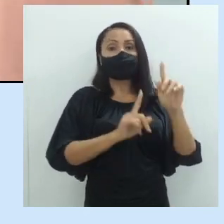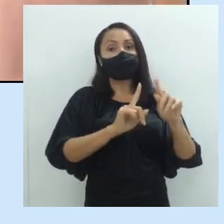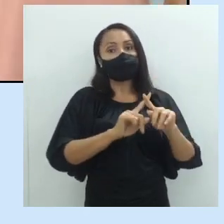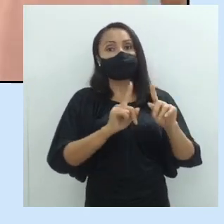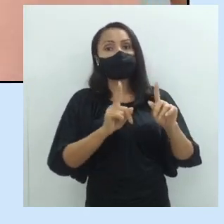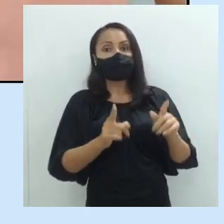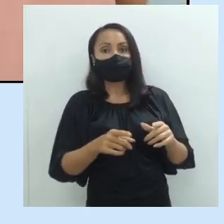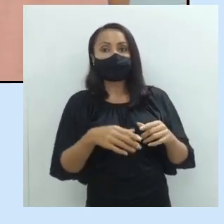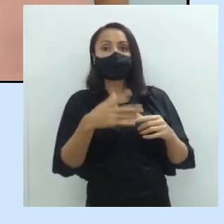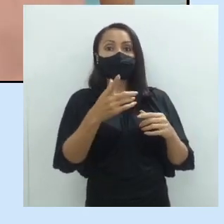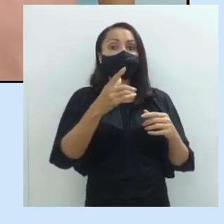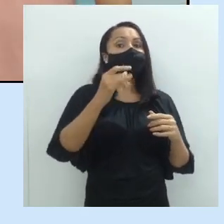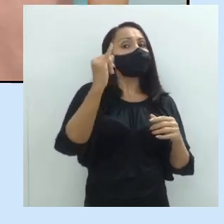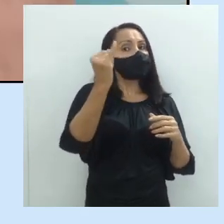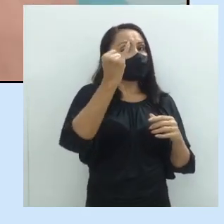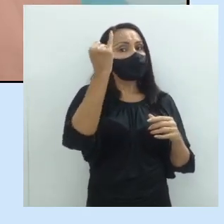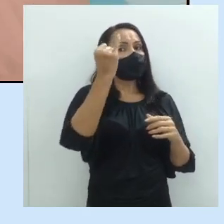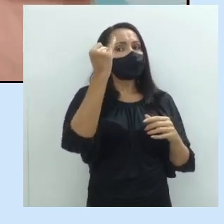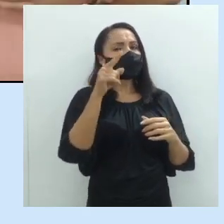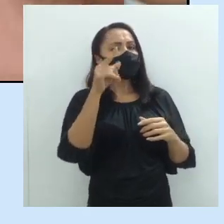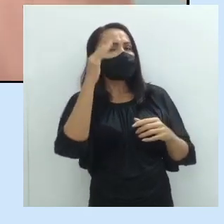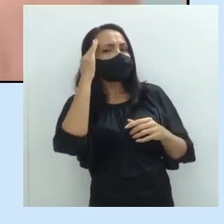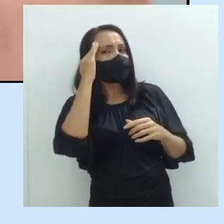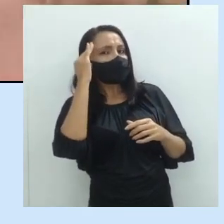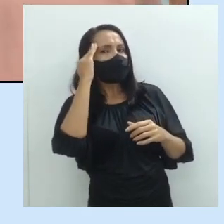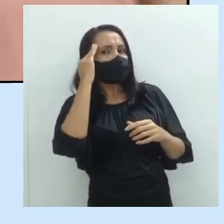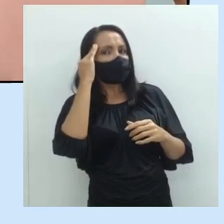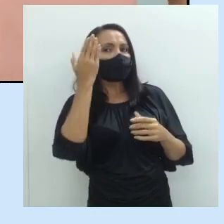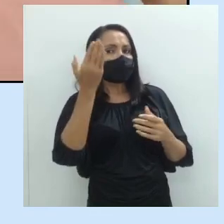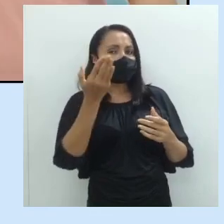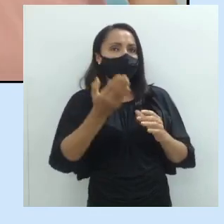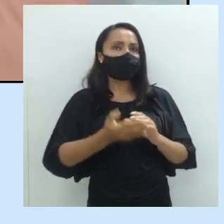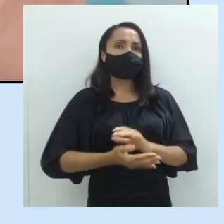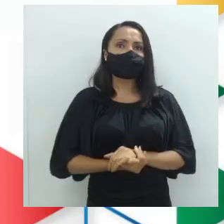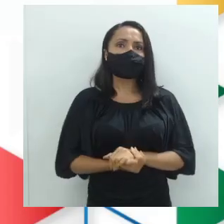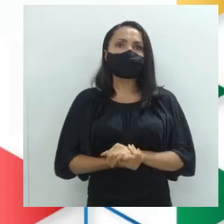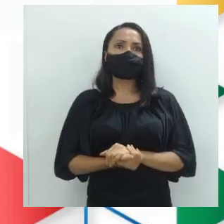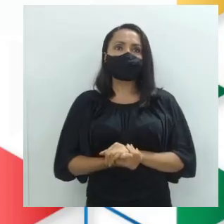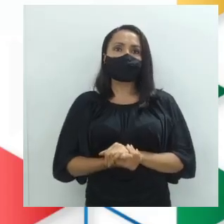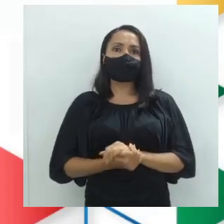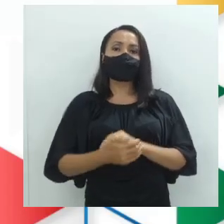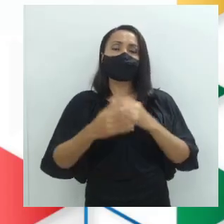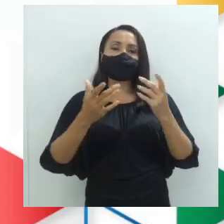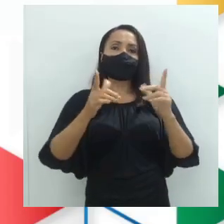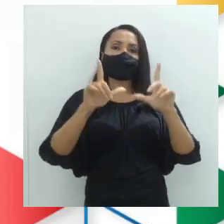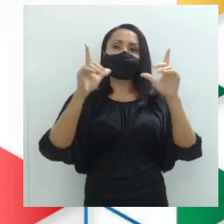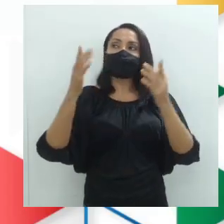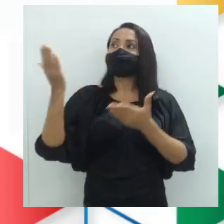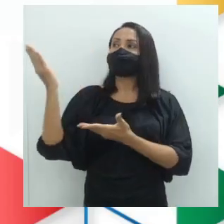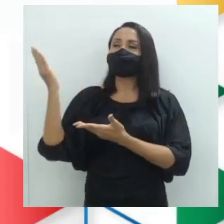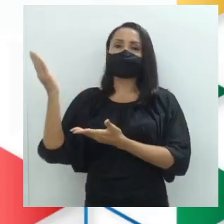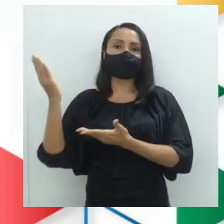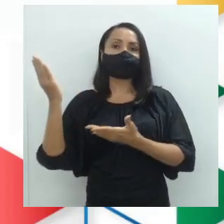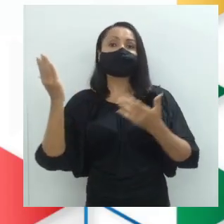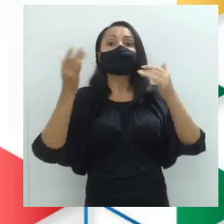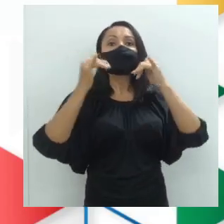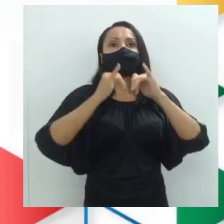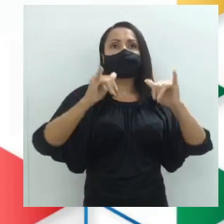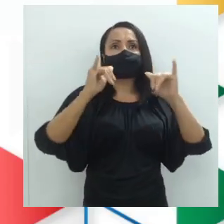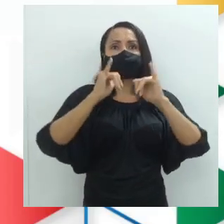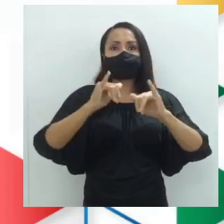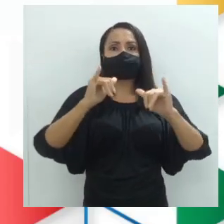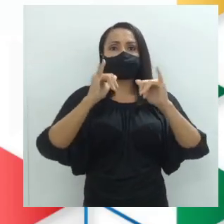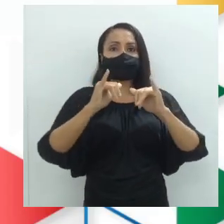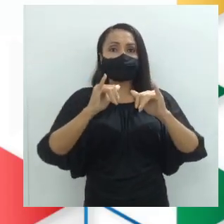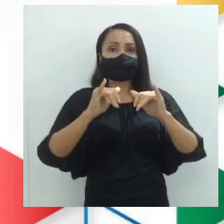vezes são mais importantes do que o dito. E vamos lá aqui, trago na tela para vocês, informações não